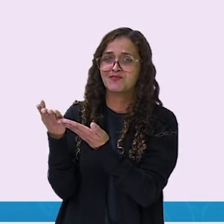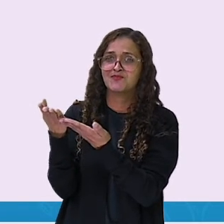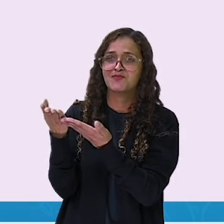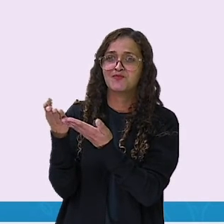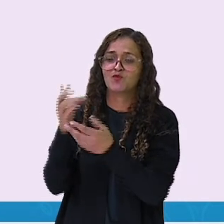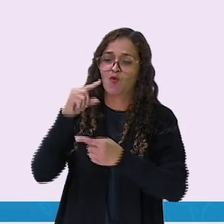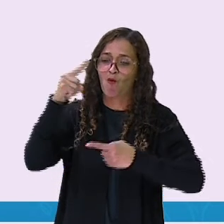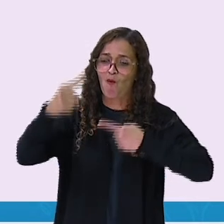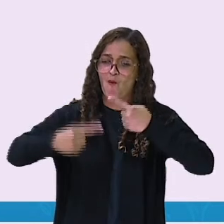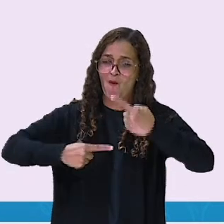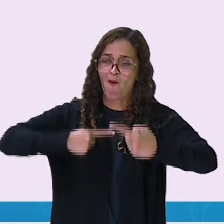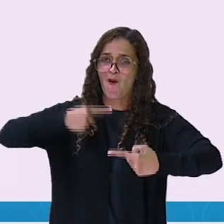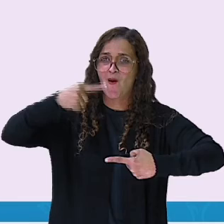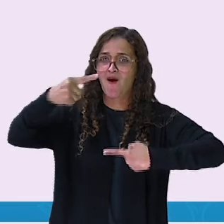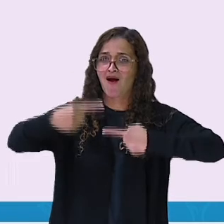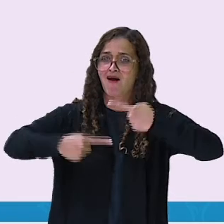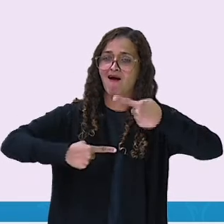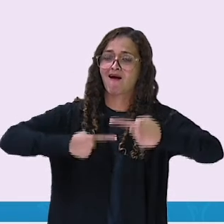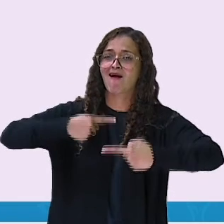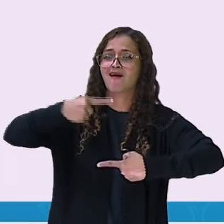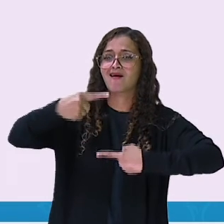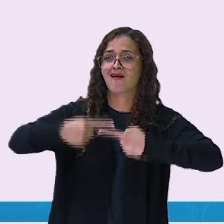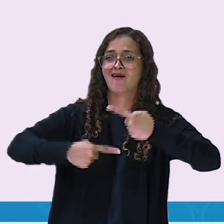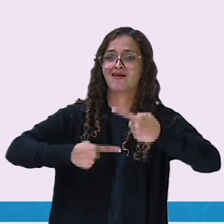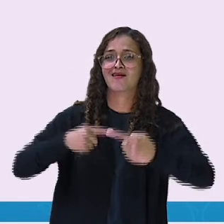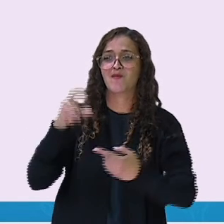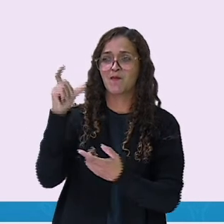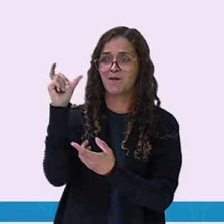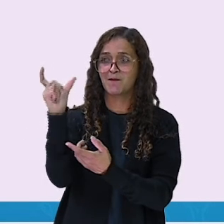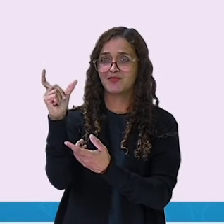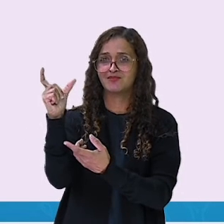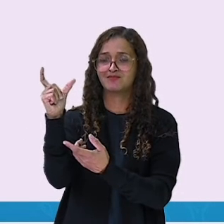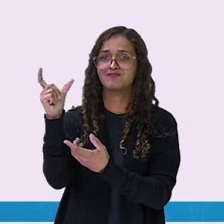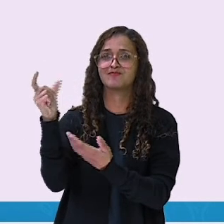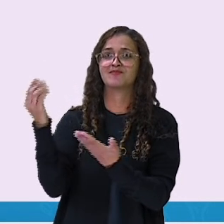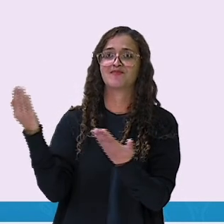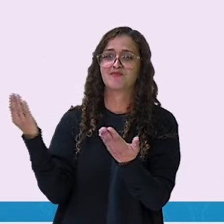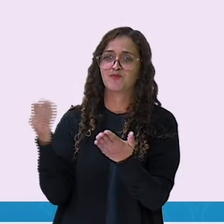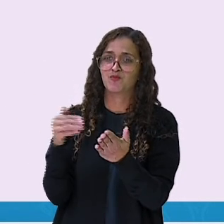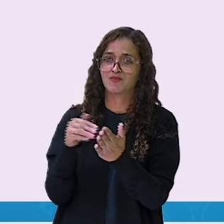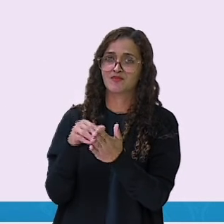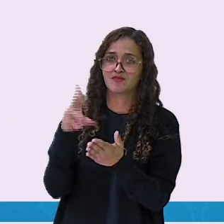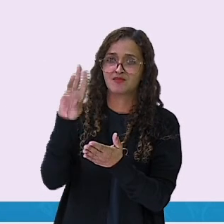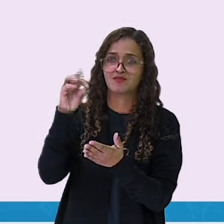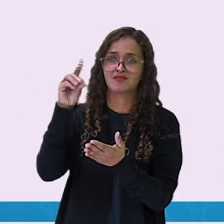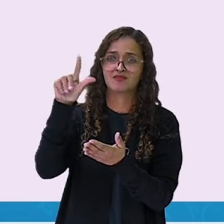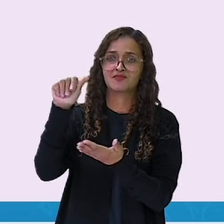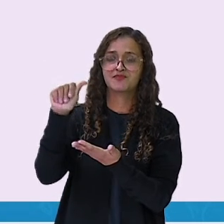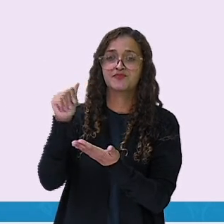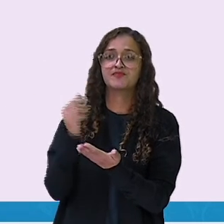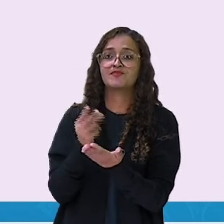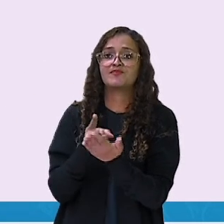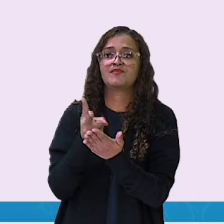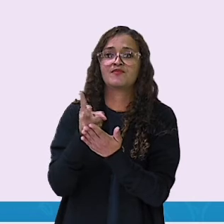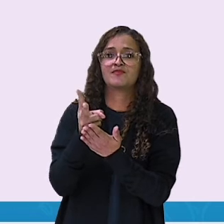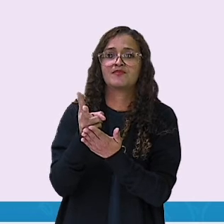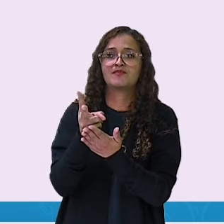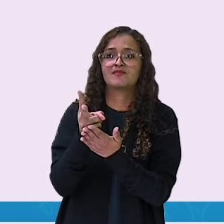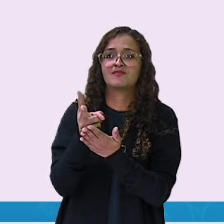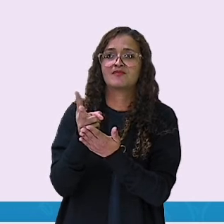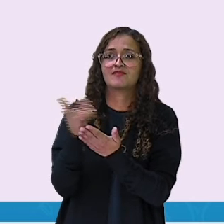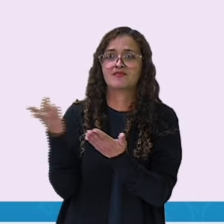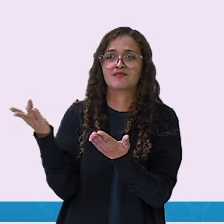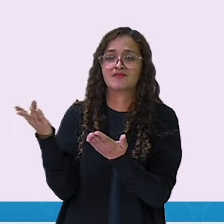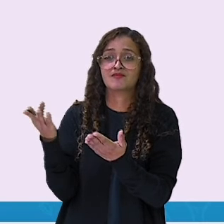Está aqui. Encontramos mais uma palavra. Vamos continuar? Aqui eu tenho uma